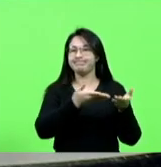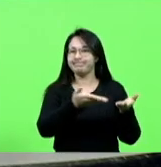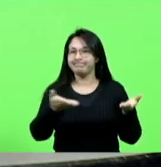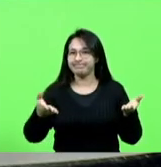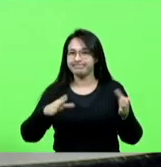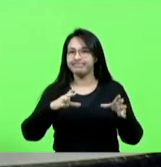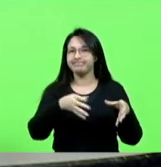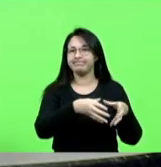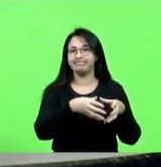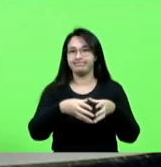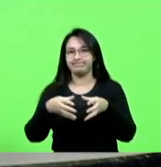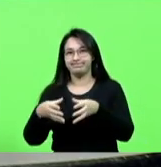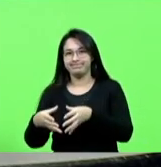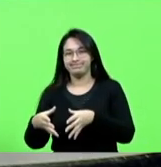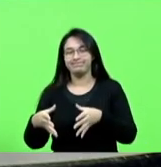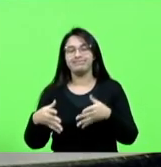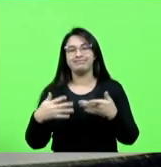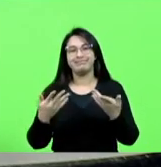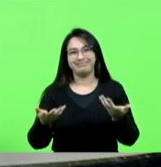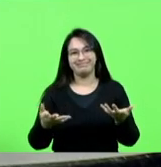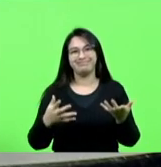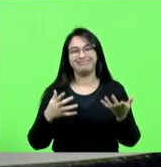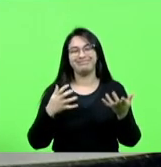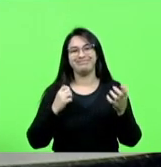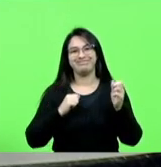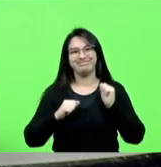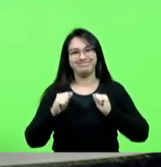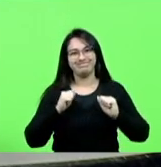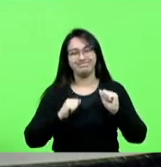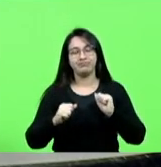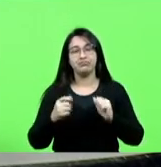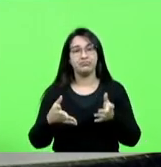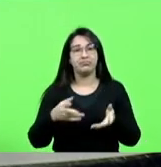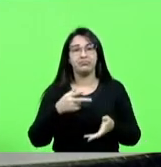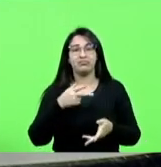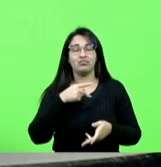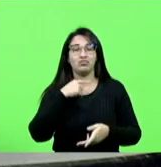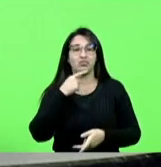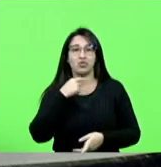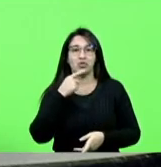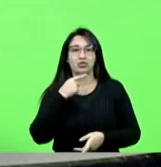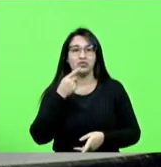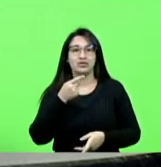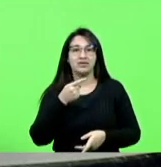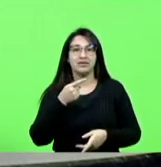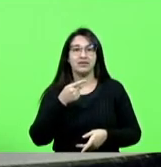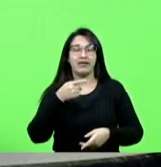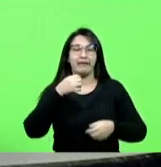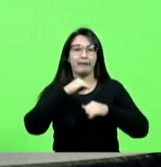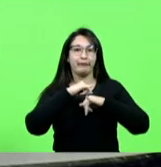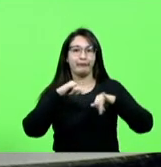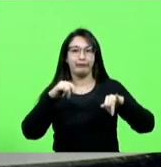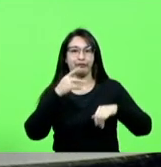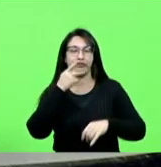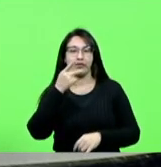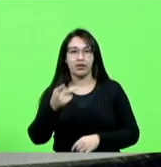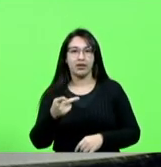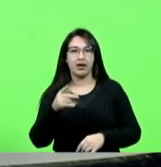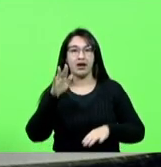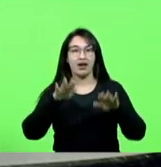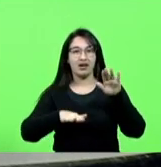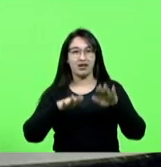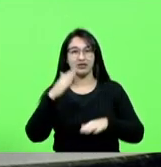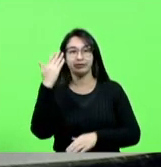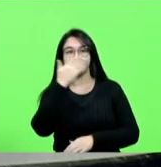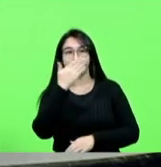realmente desesperadas. é um público que não tem voz, que não é enxergado muitas vezes. Eu conversei já com